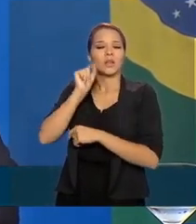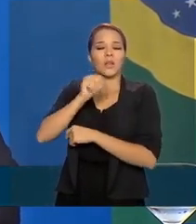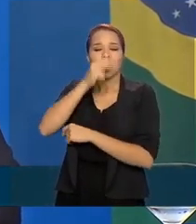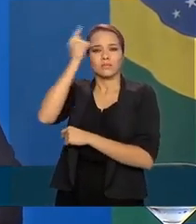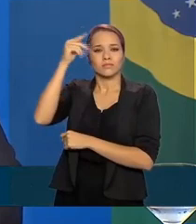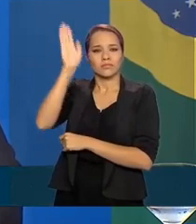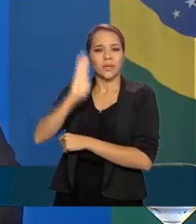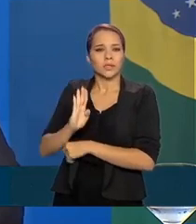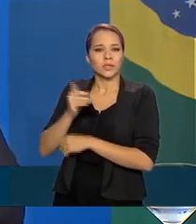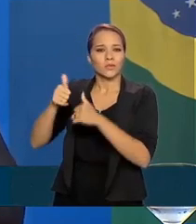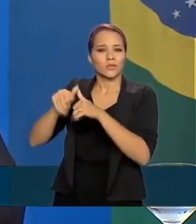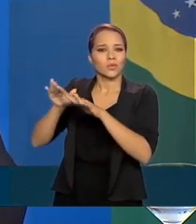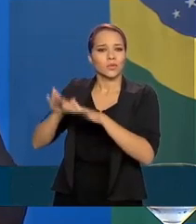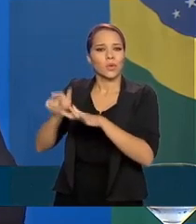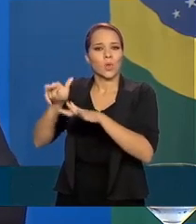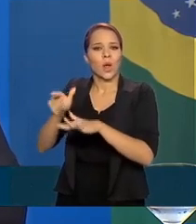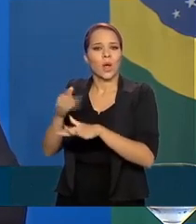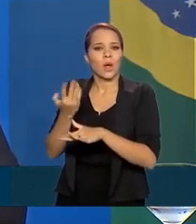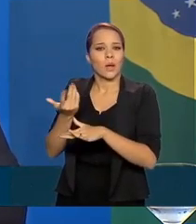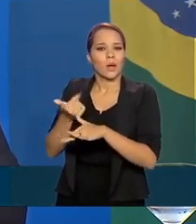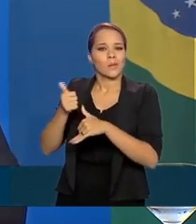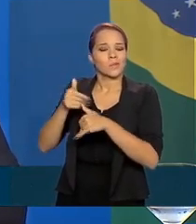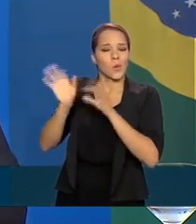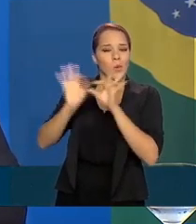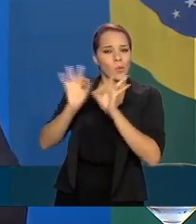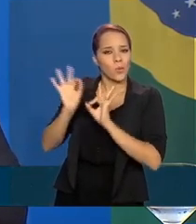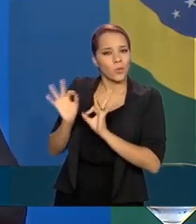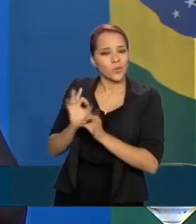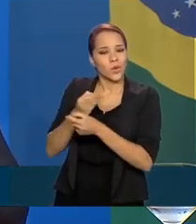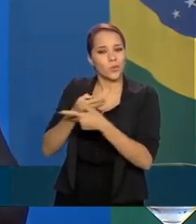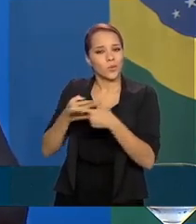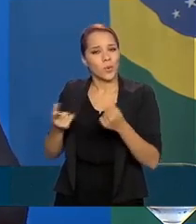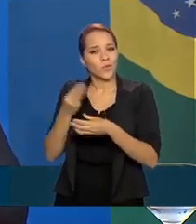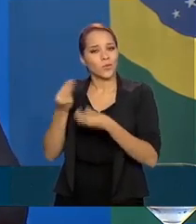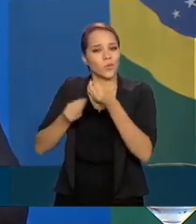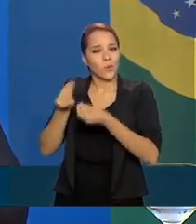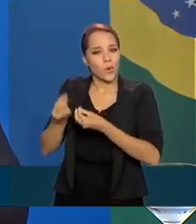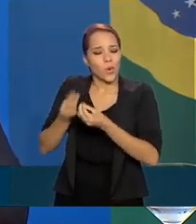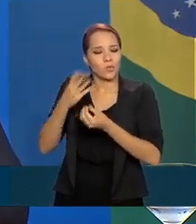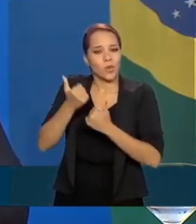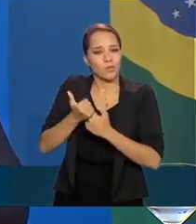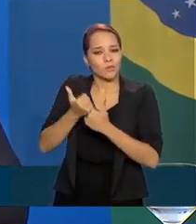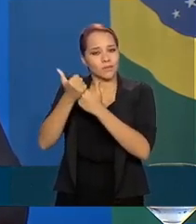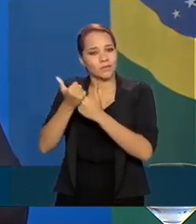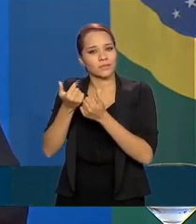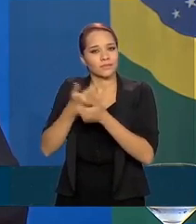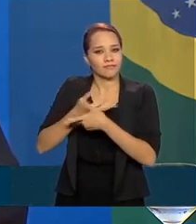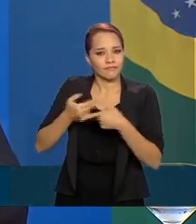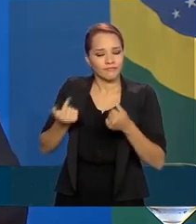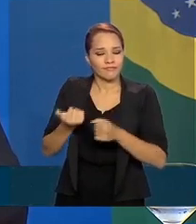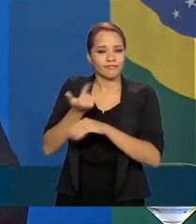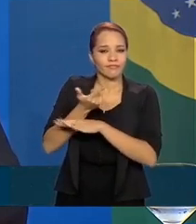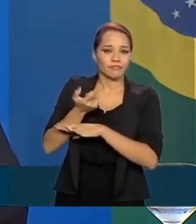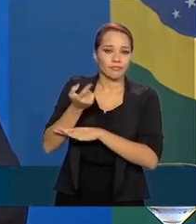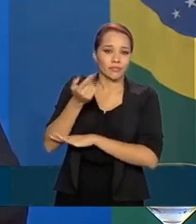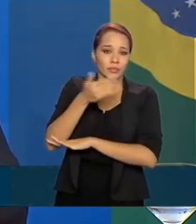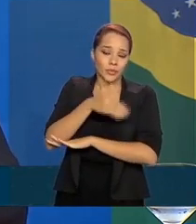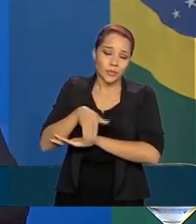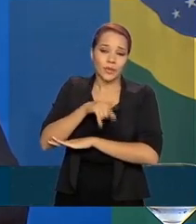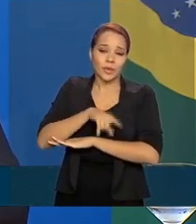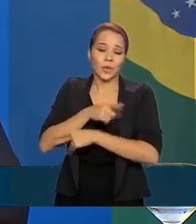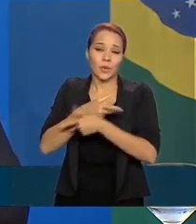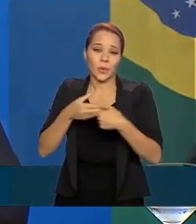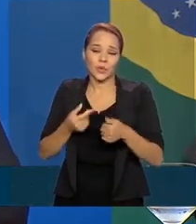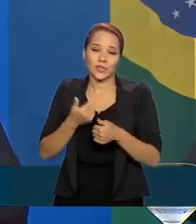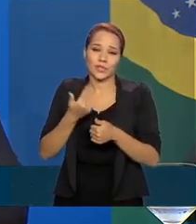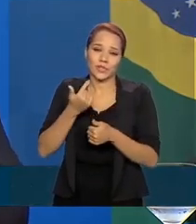condições, organizar toda a logística dos embarques, obter todo o apoio operacional em terra, que é uma coisa que não